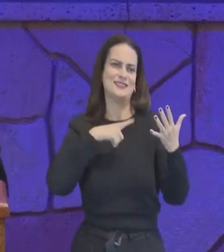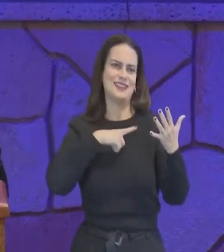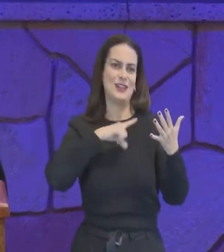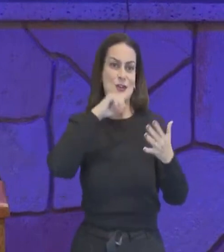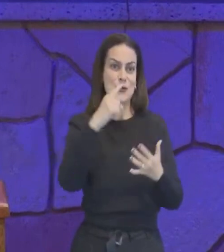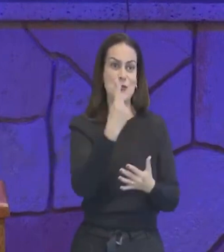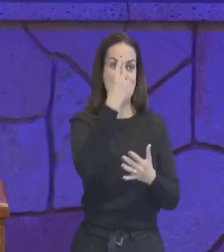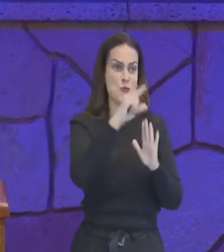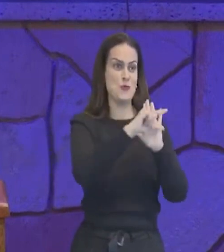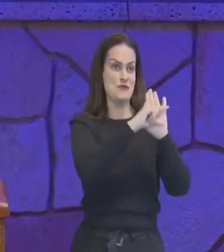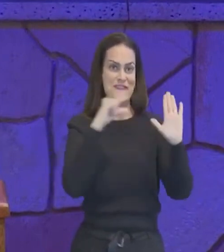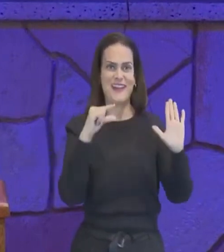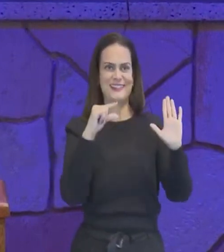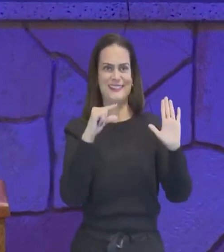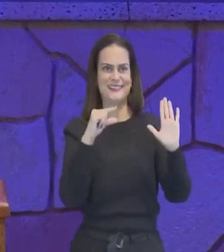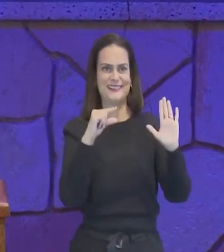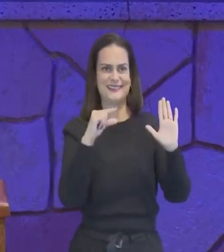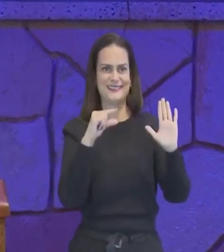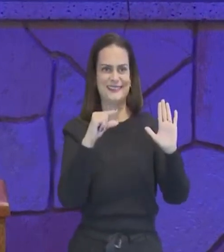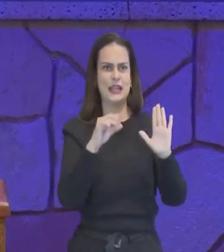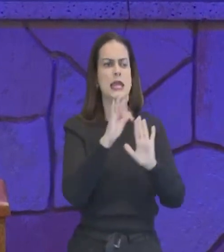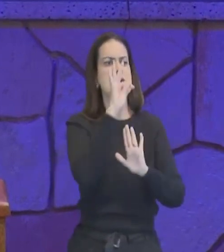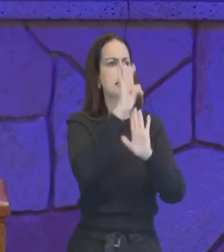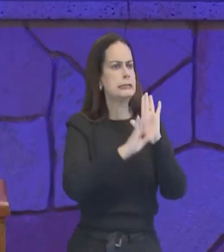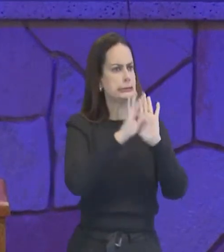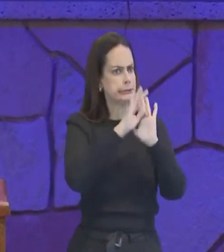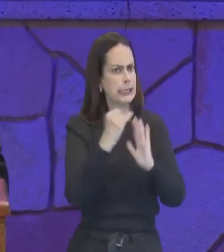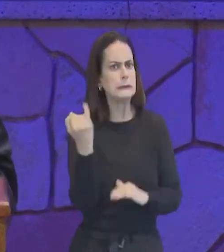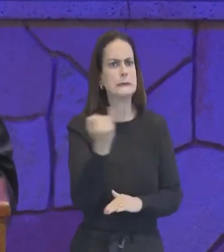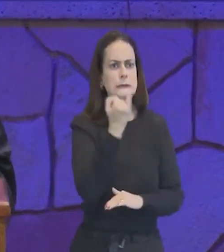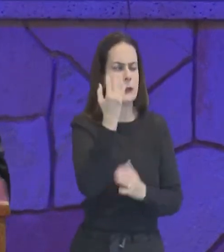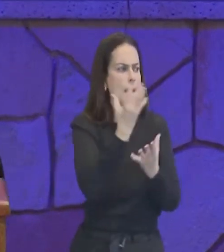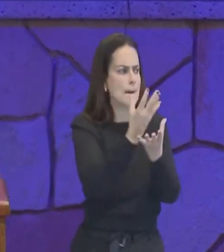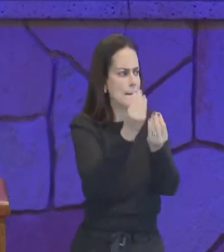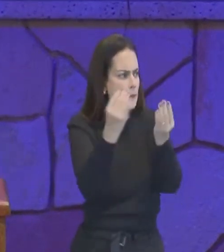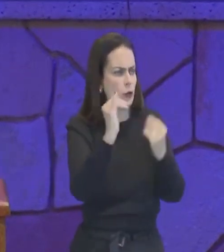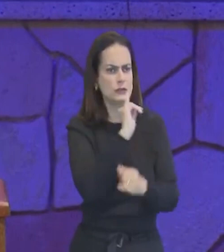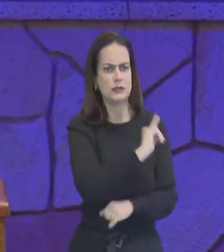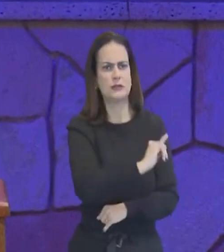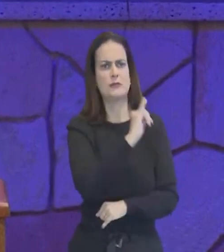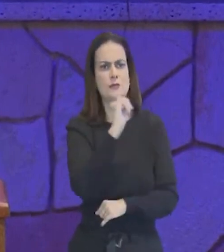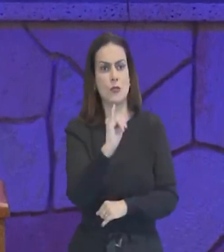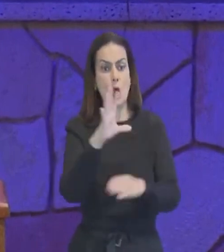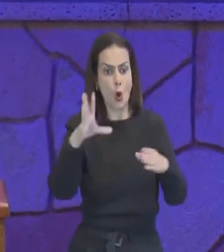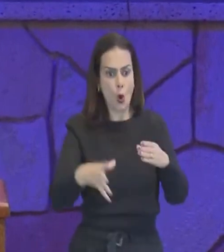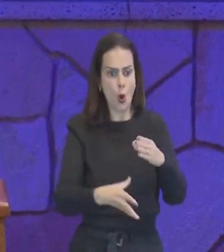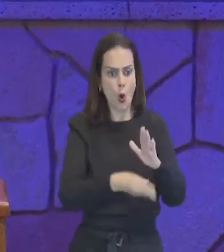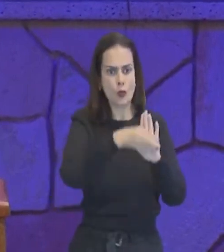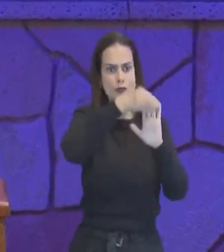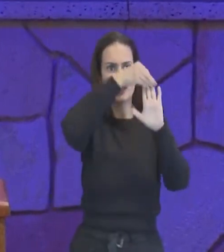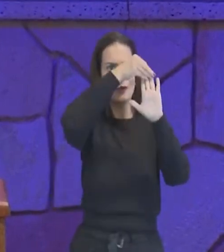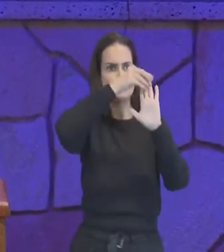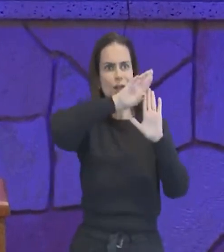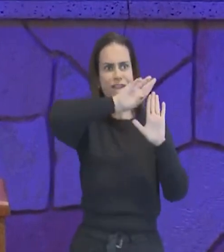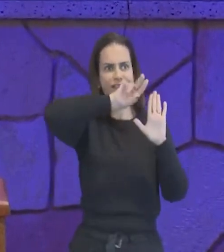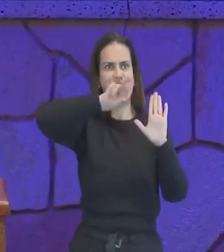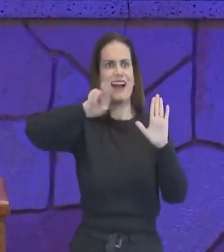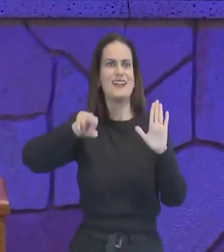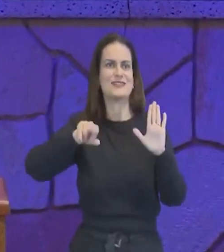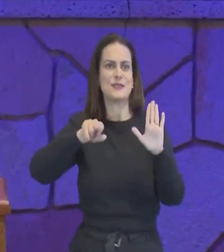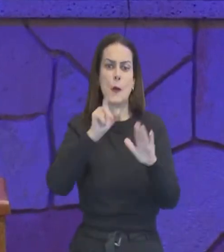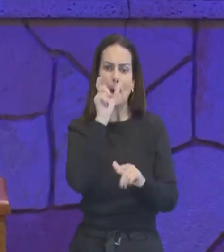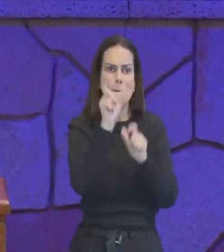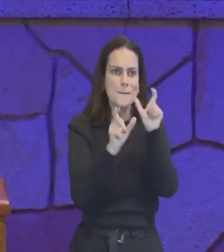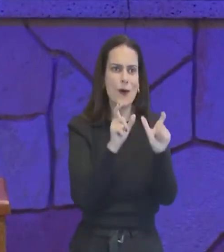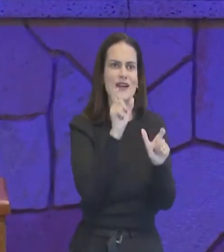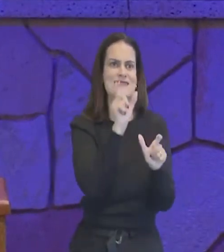verso, é um texto muito rico, com muitas instruções, muito conteúdo, com poucas palavras, mas eu quero